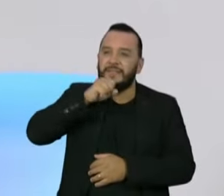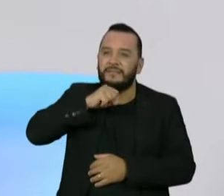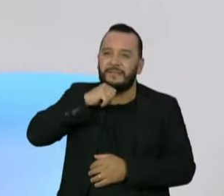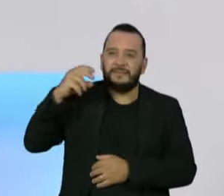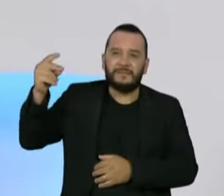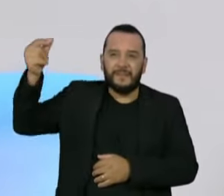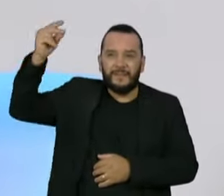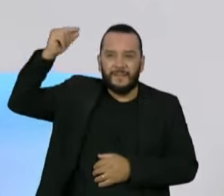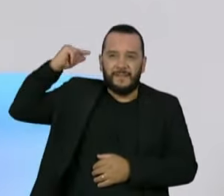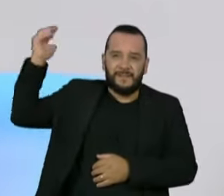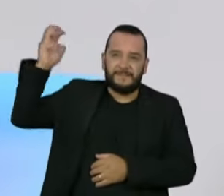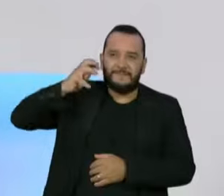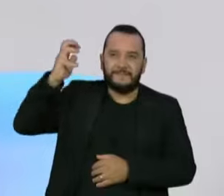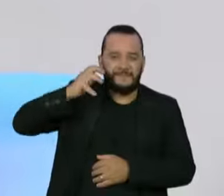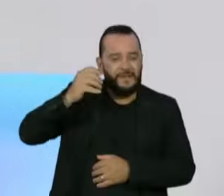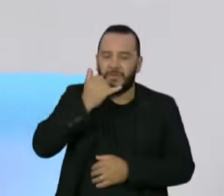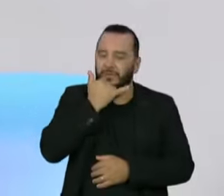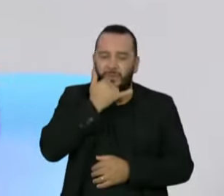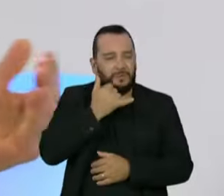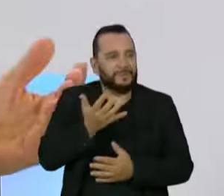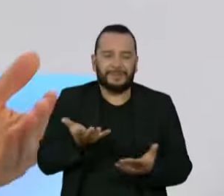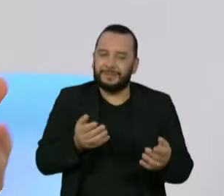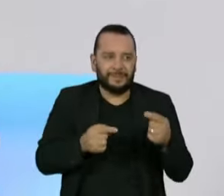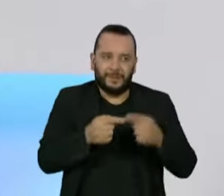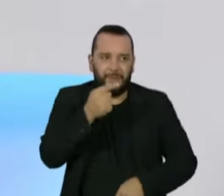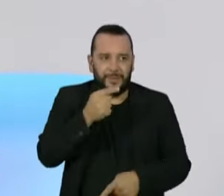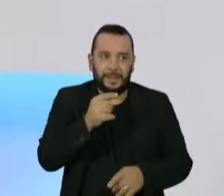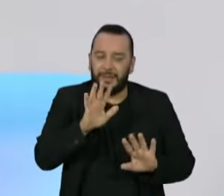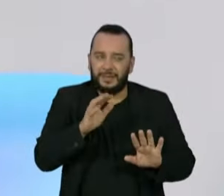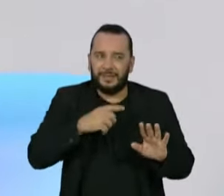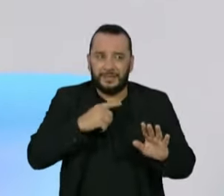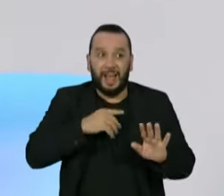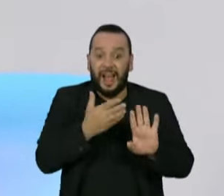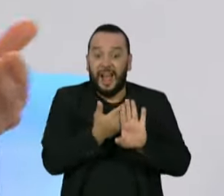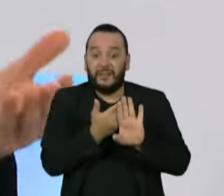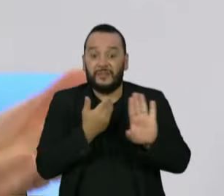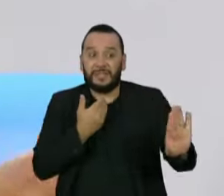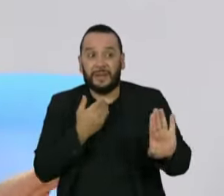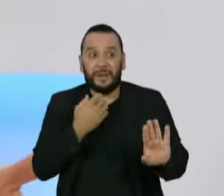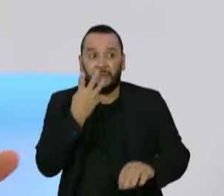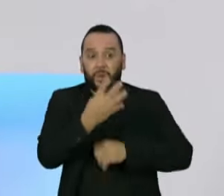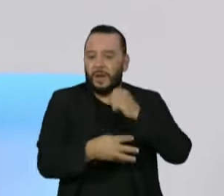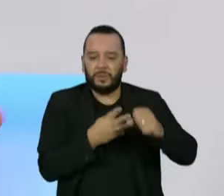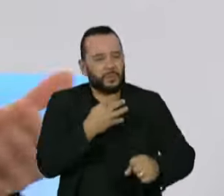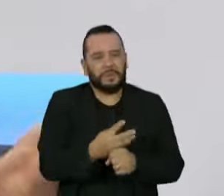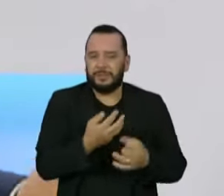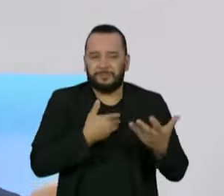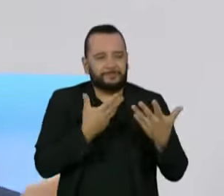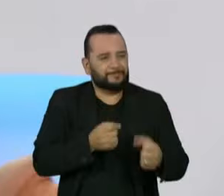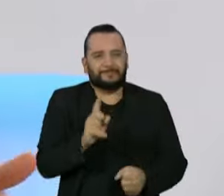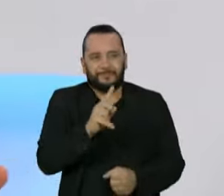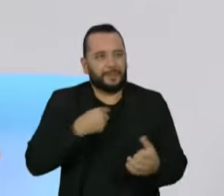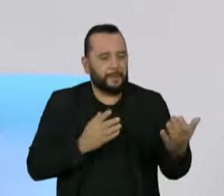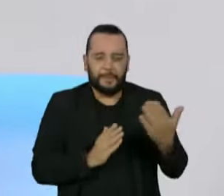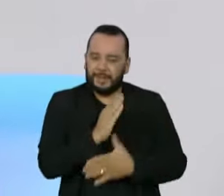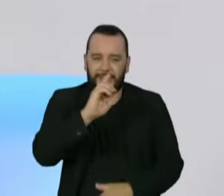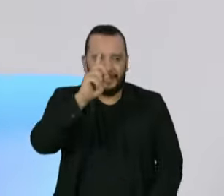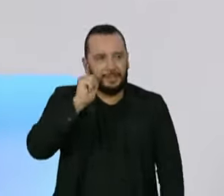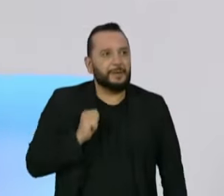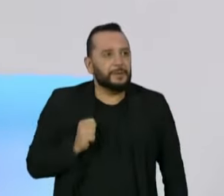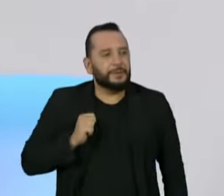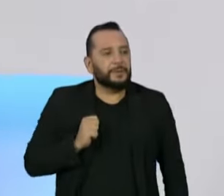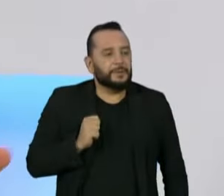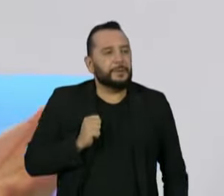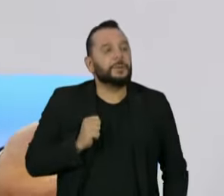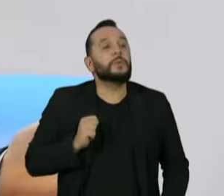Eu acho que toda e qualquer pessoa legitimamente está aí dando, podendo construir, colocando o nome pra que a